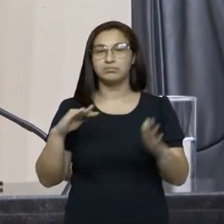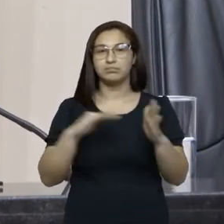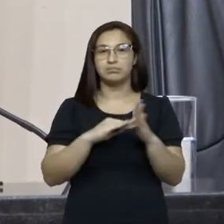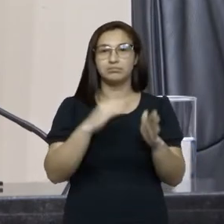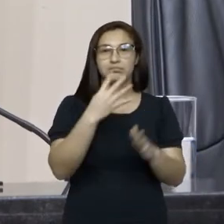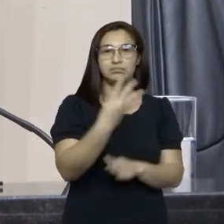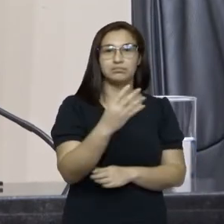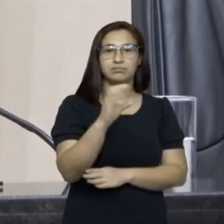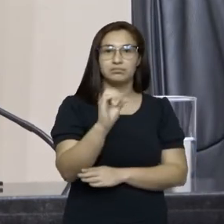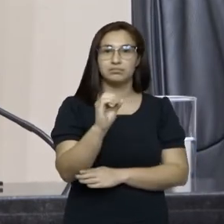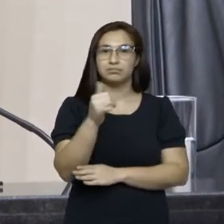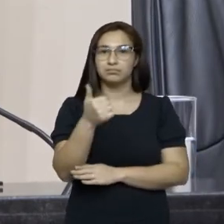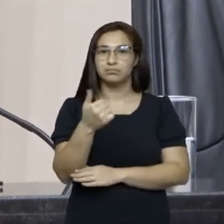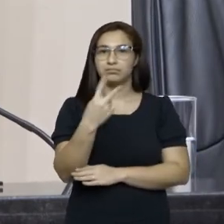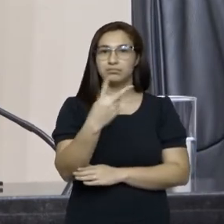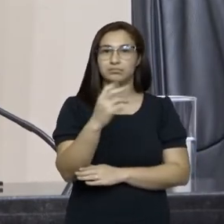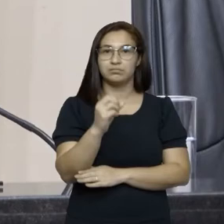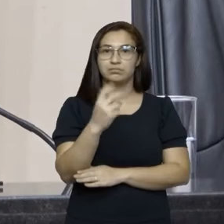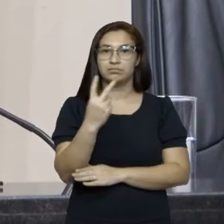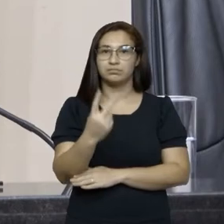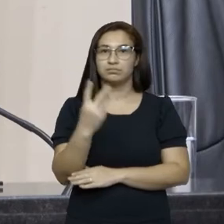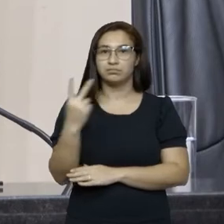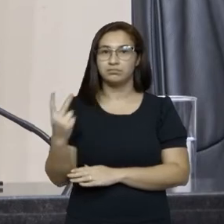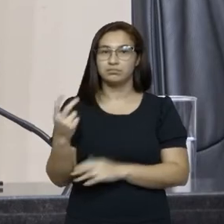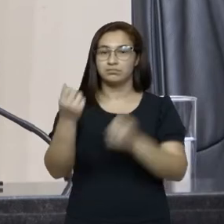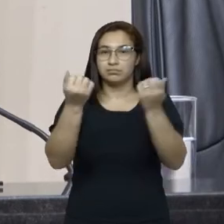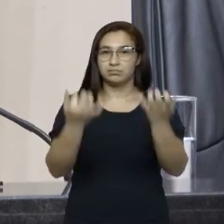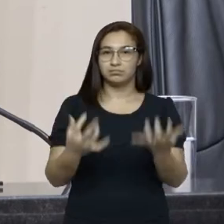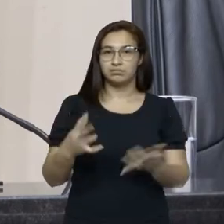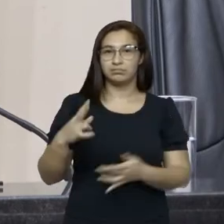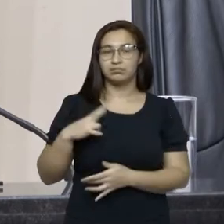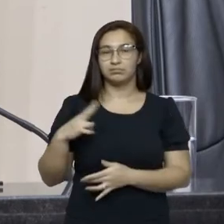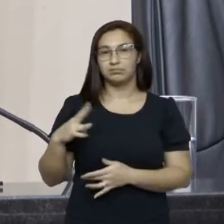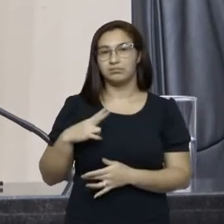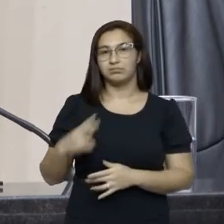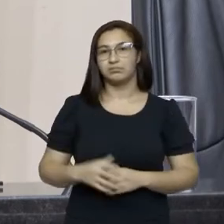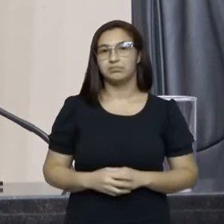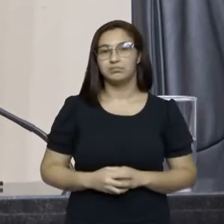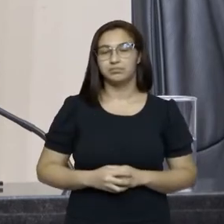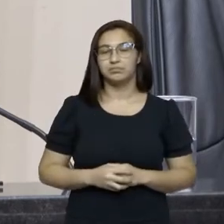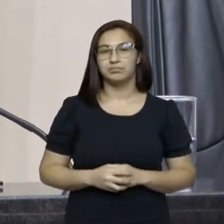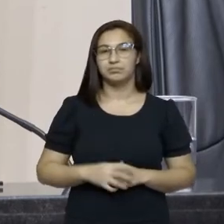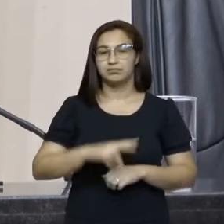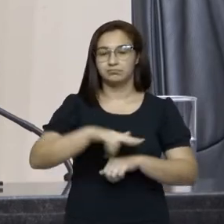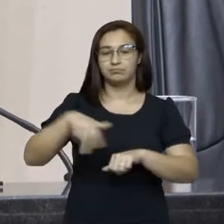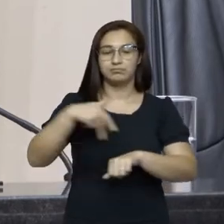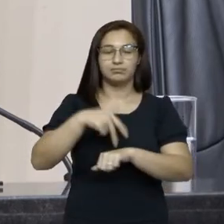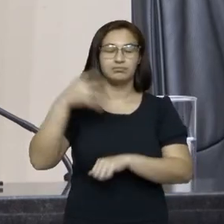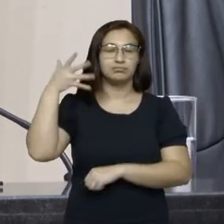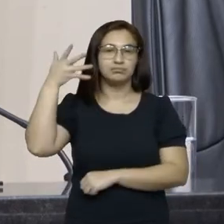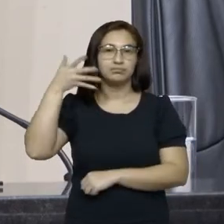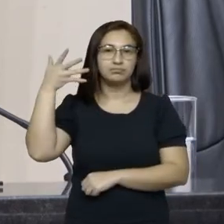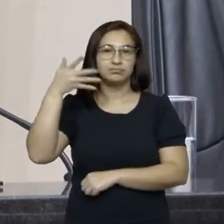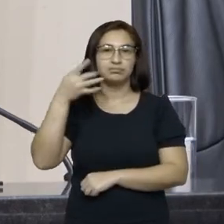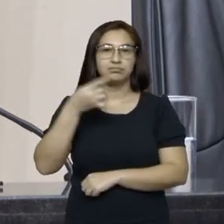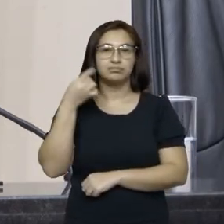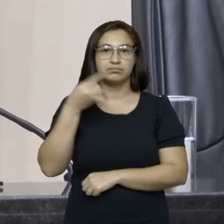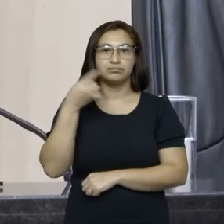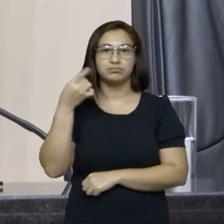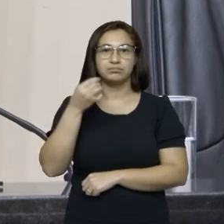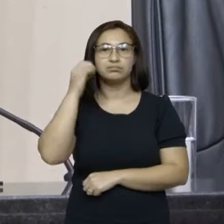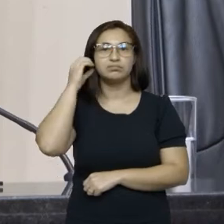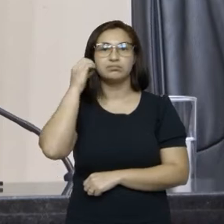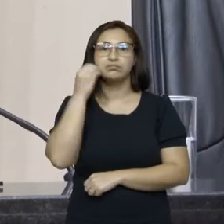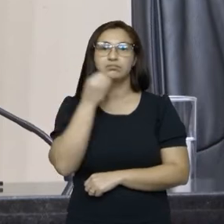-2022. explicações pessoais. Fez uso da palavra o senhor deputado Osmar